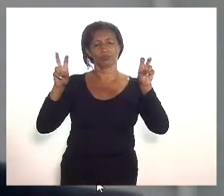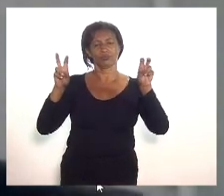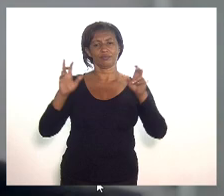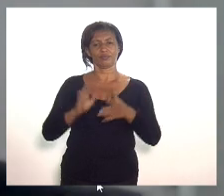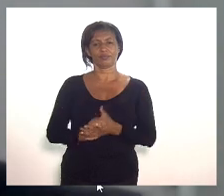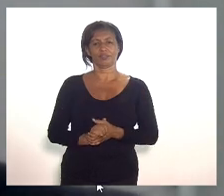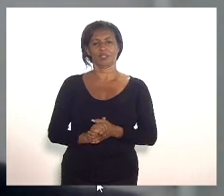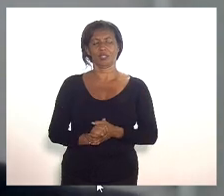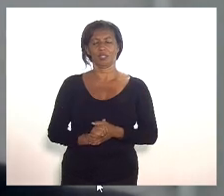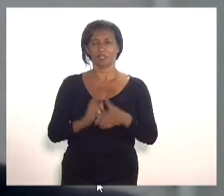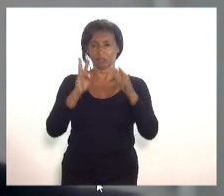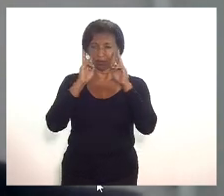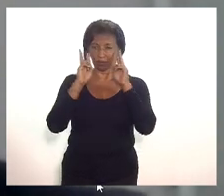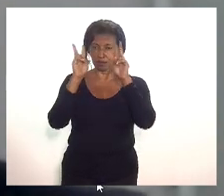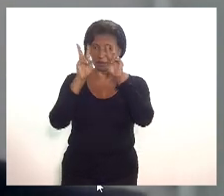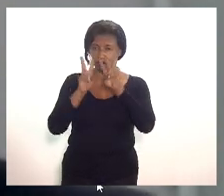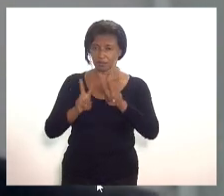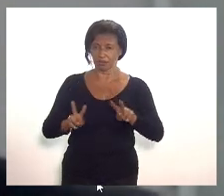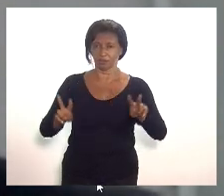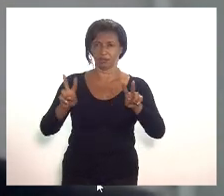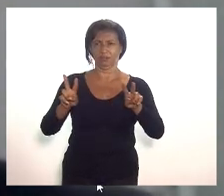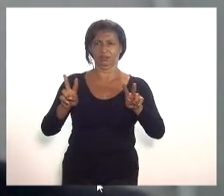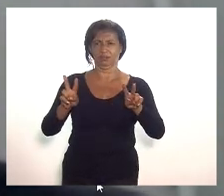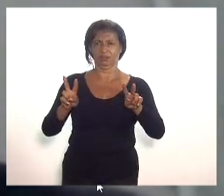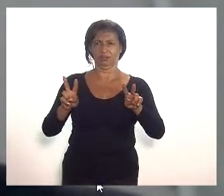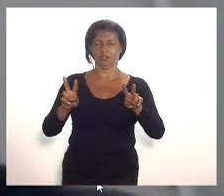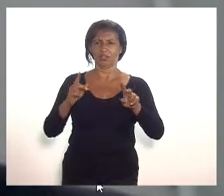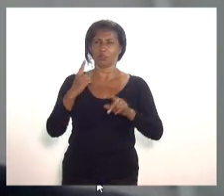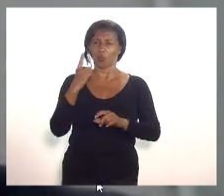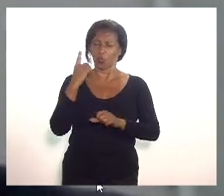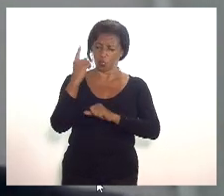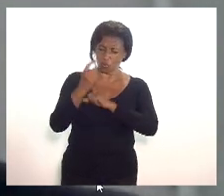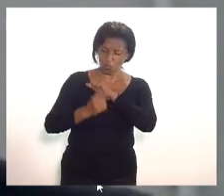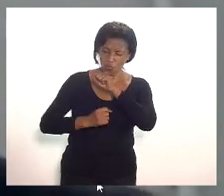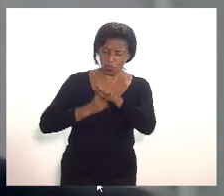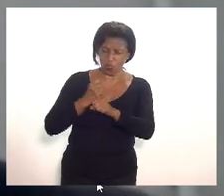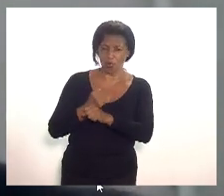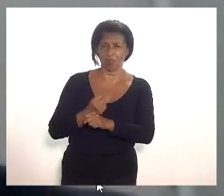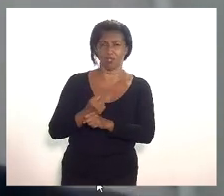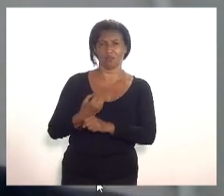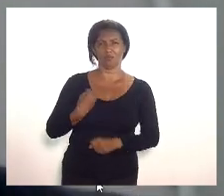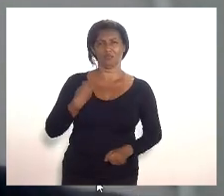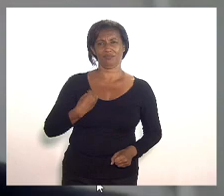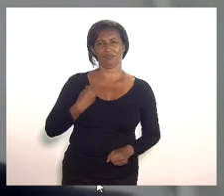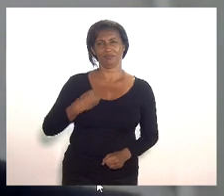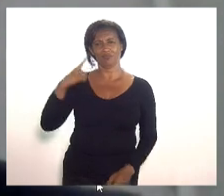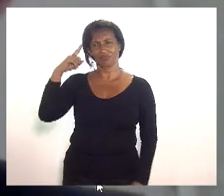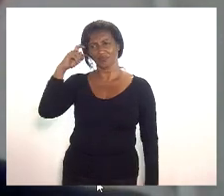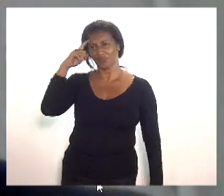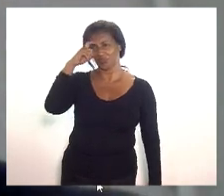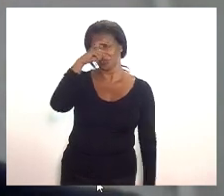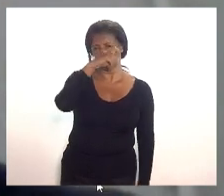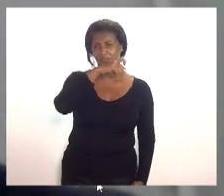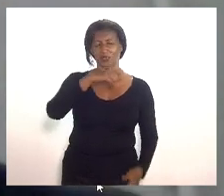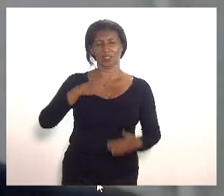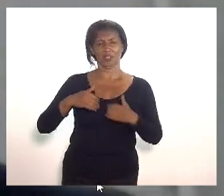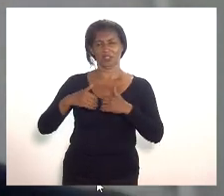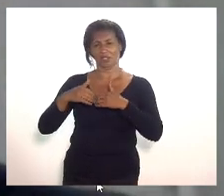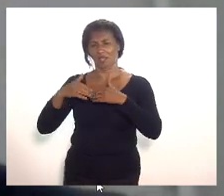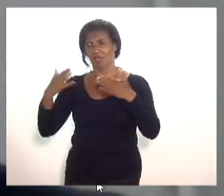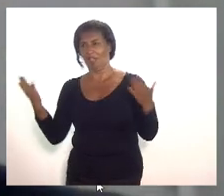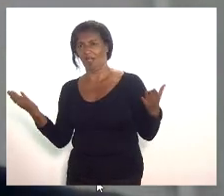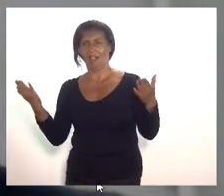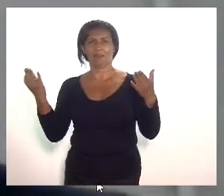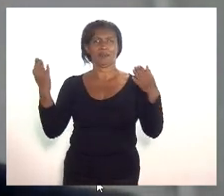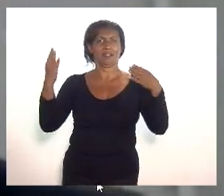tendo em vista que nós estamos há um ano vivendo situações difíceis de abertura de fechamento de